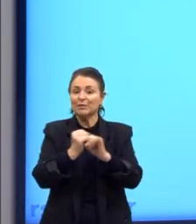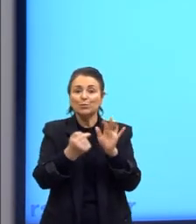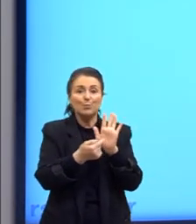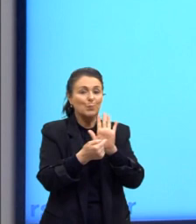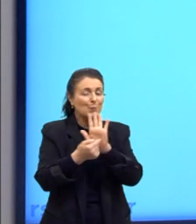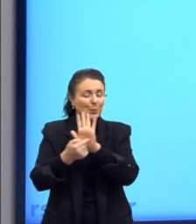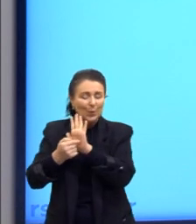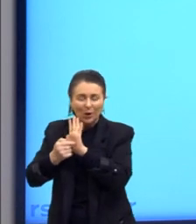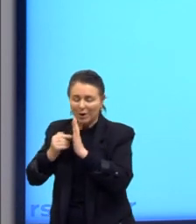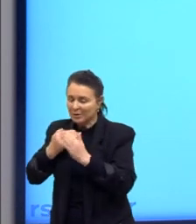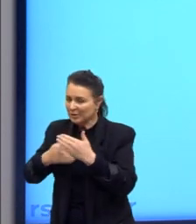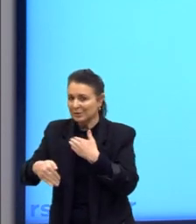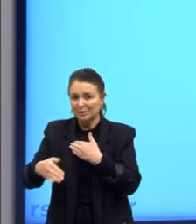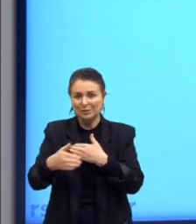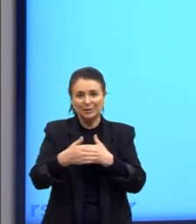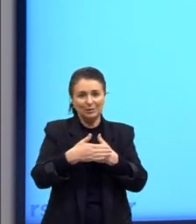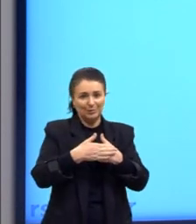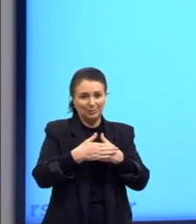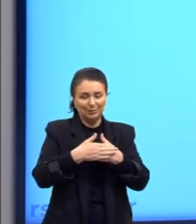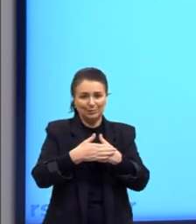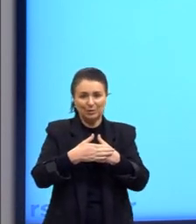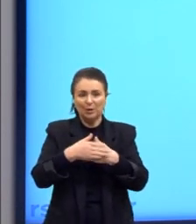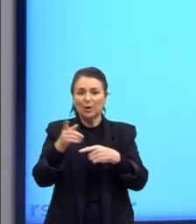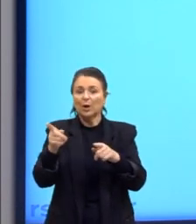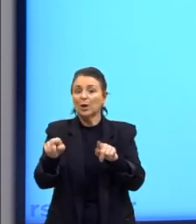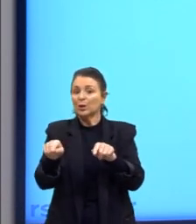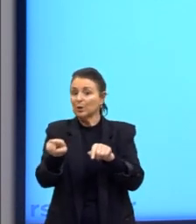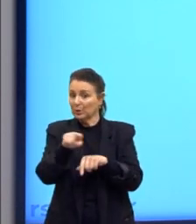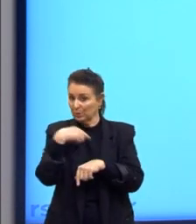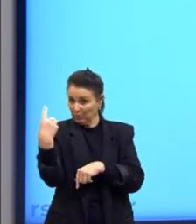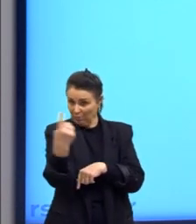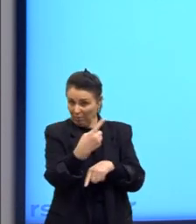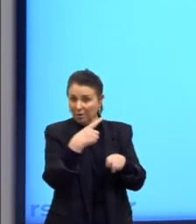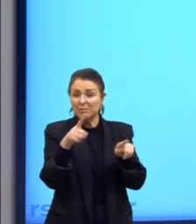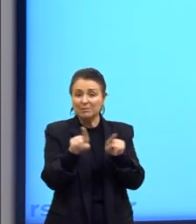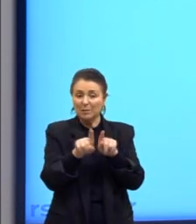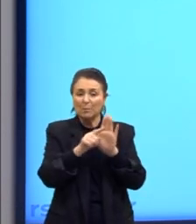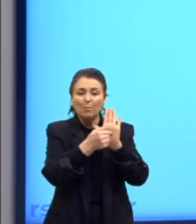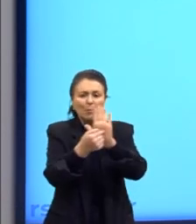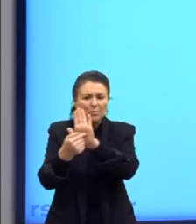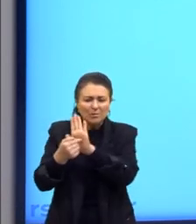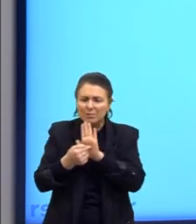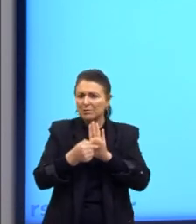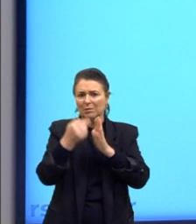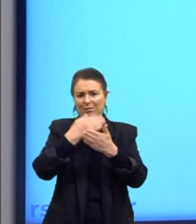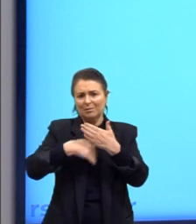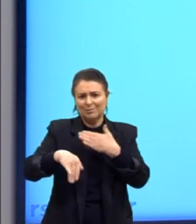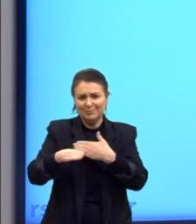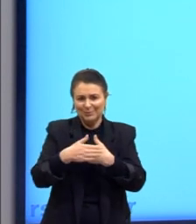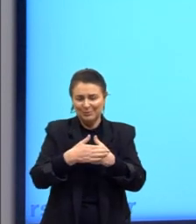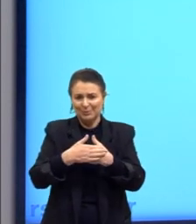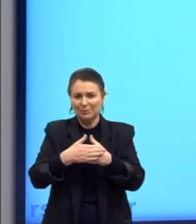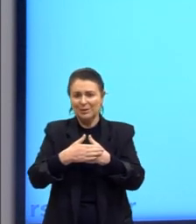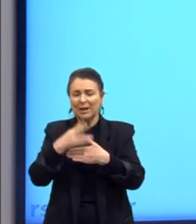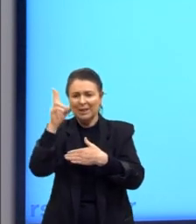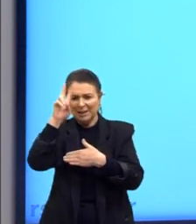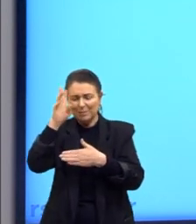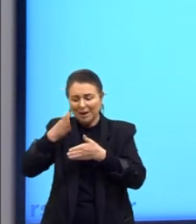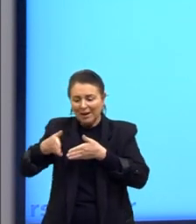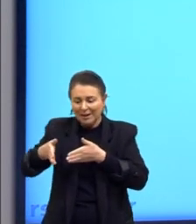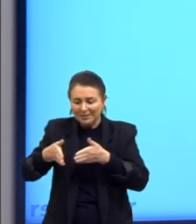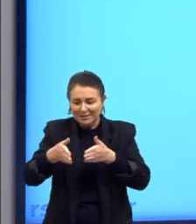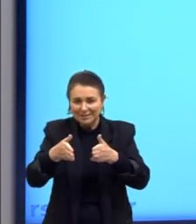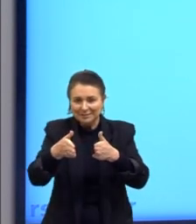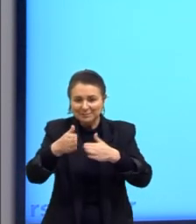nos segue o tempo todo, nós deixamos rastros o tempo todo. Por exemplo, o Deleuze traz essa questão das estradas, a